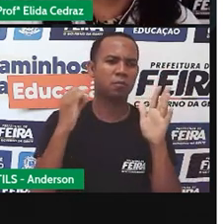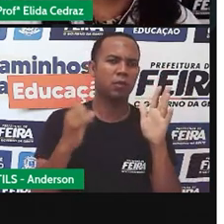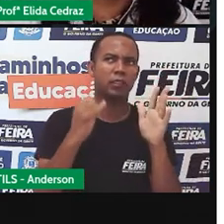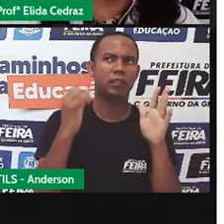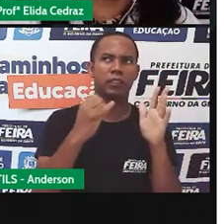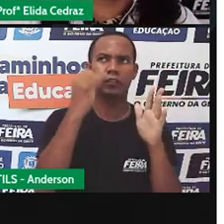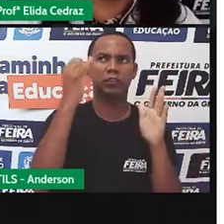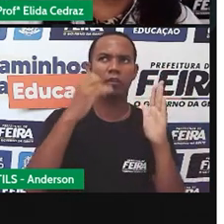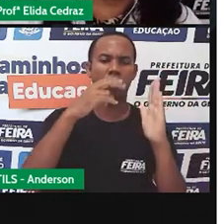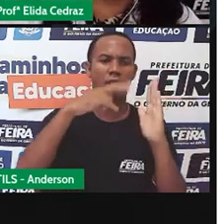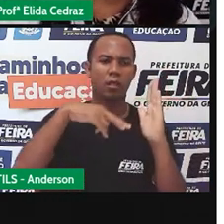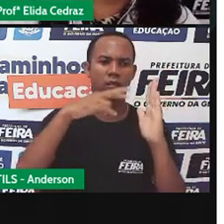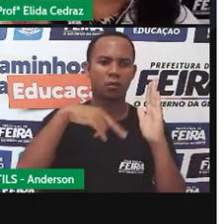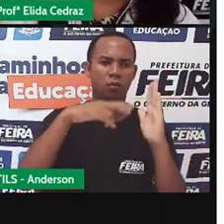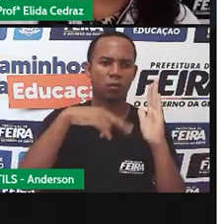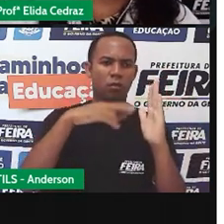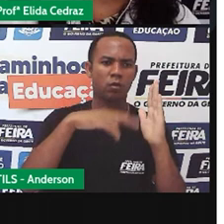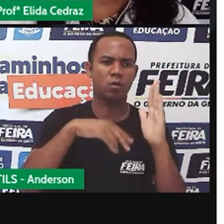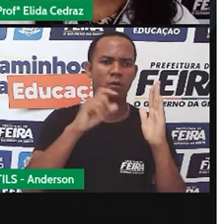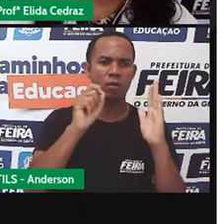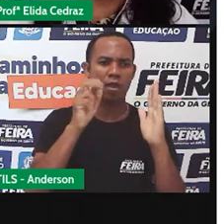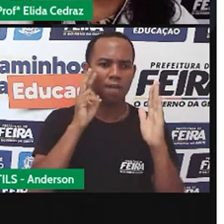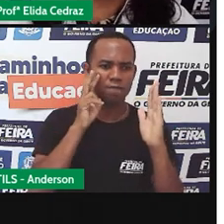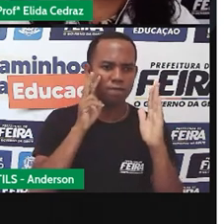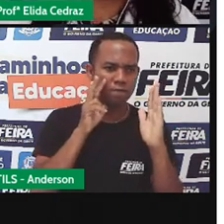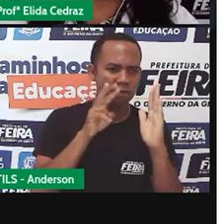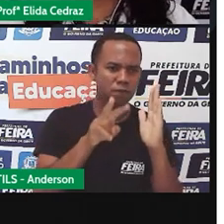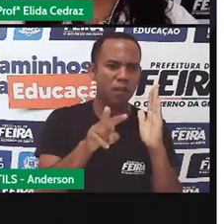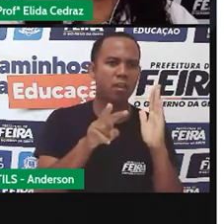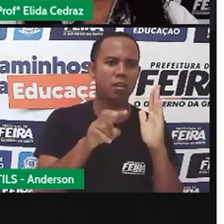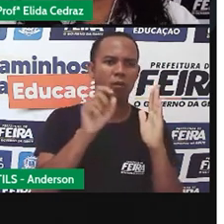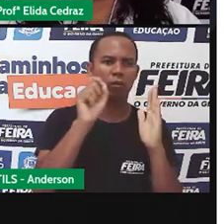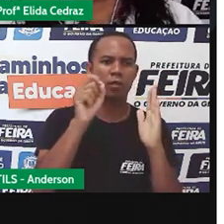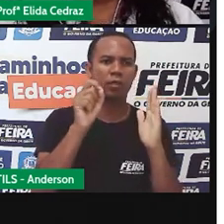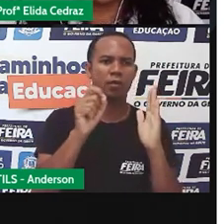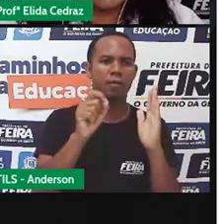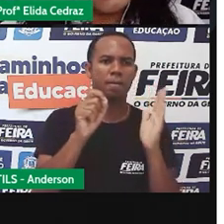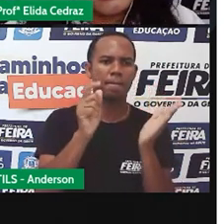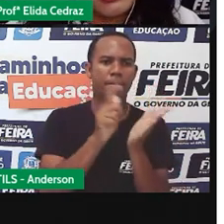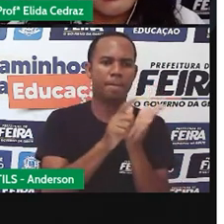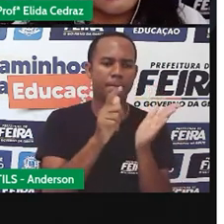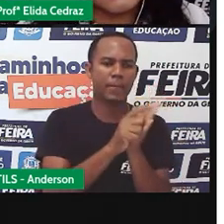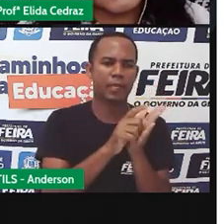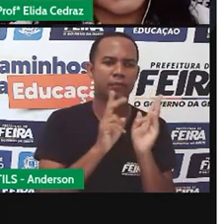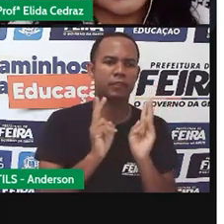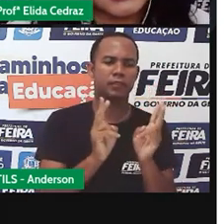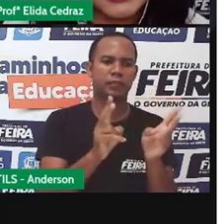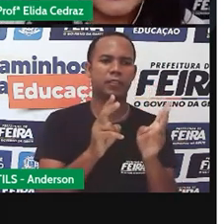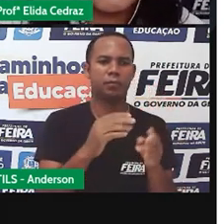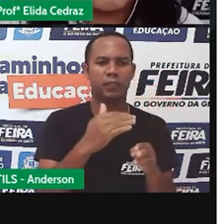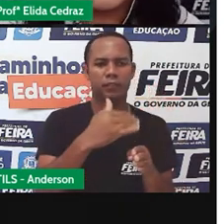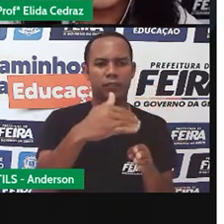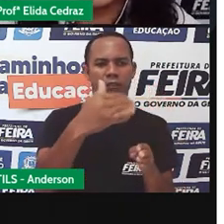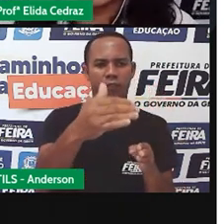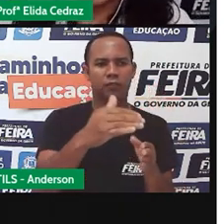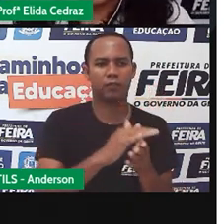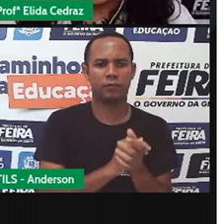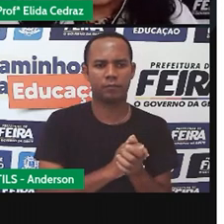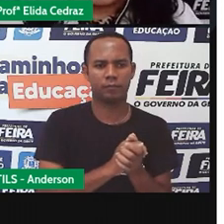para que o leitor possa identificá-la nas páginas seguintes.